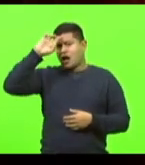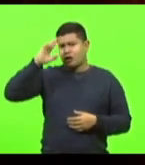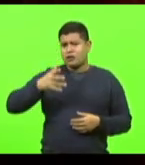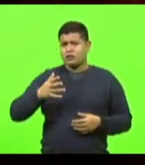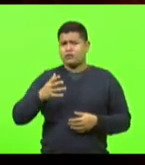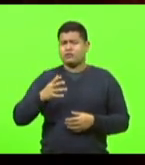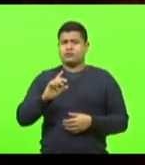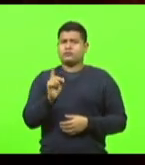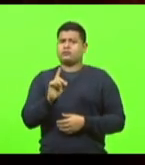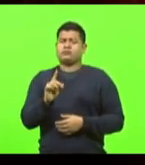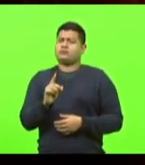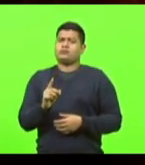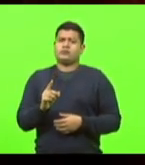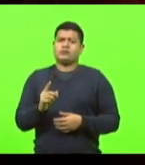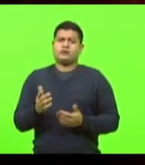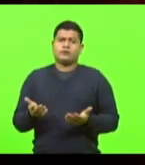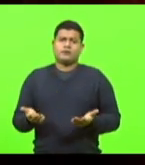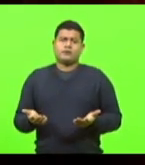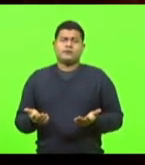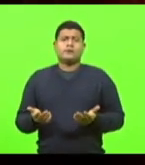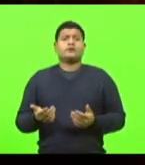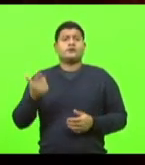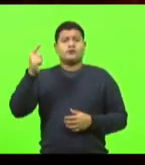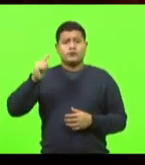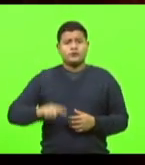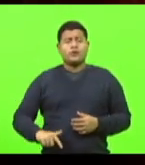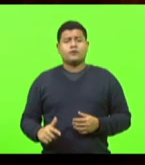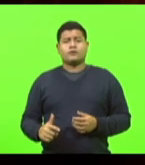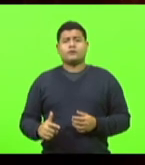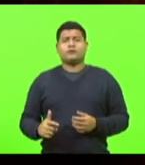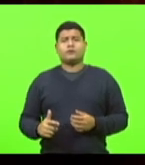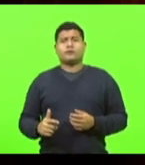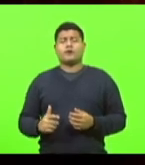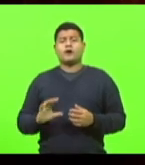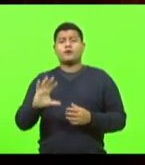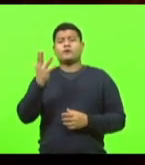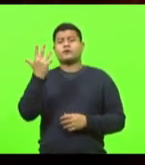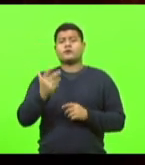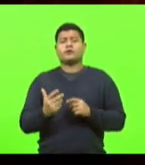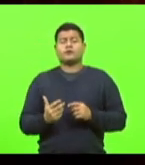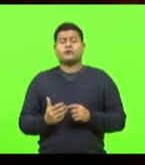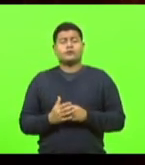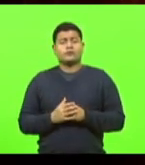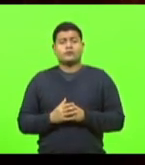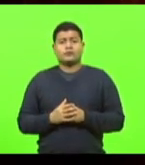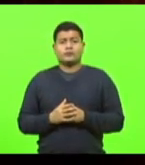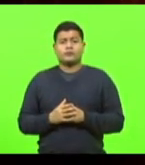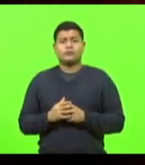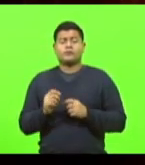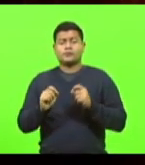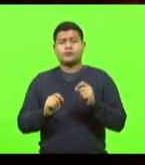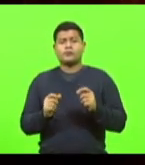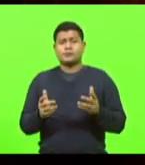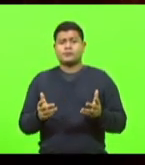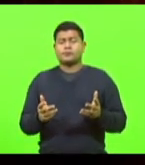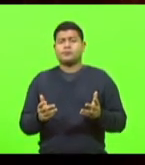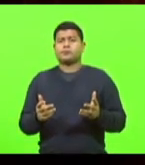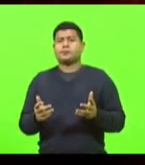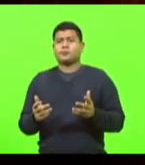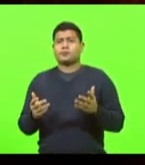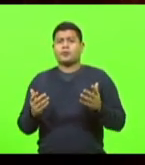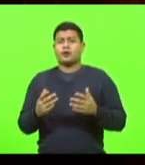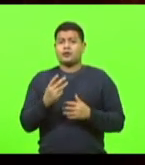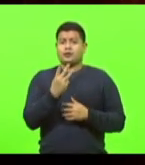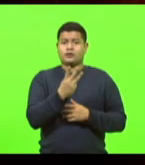Então, mais uma vez, está se repetindo aquilo que está acontecendo hoje com os 350